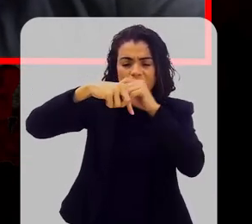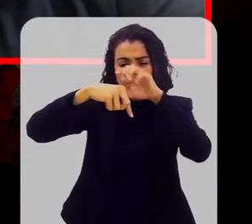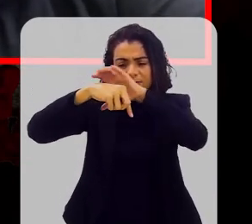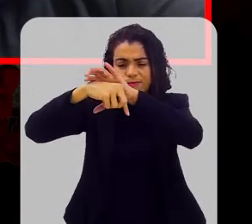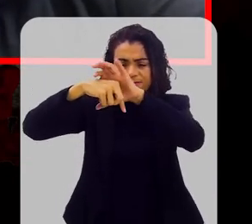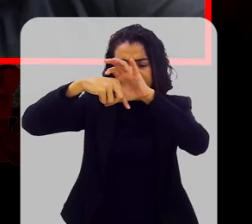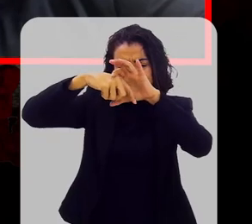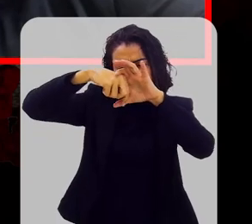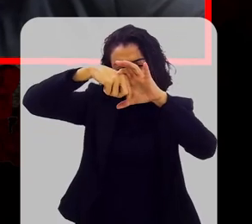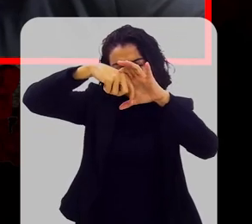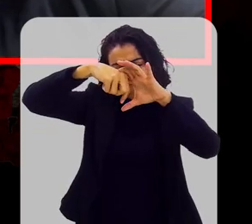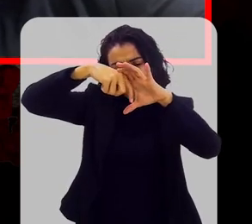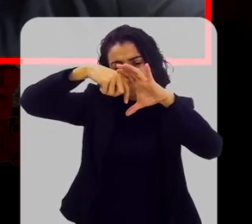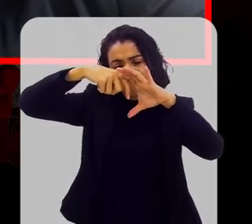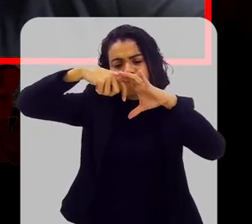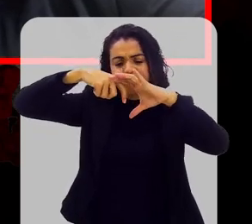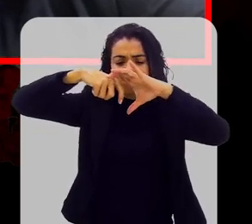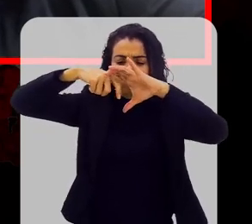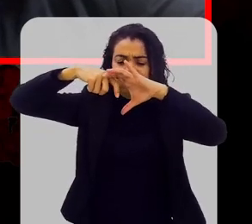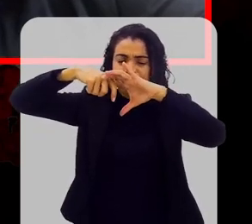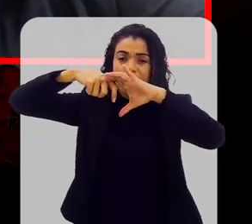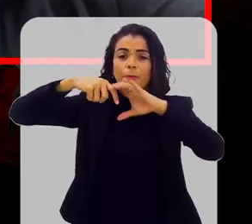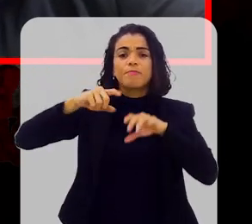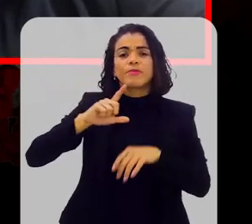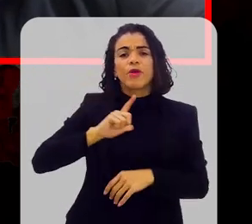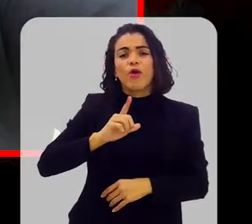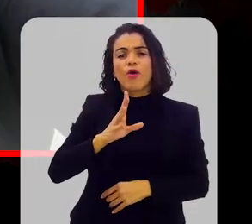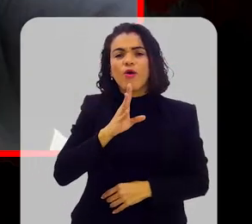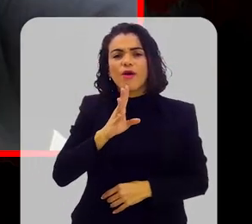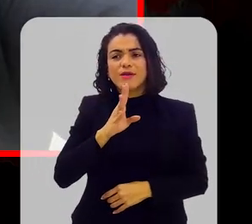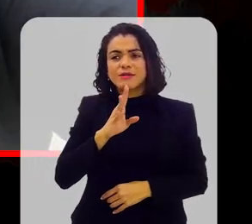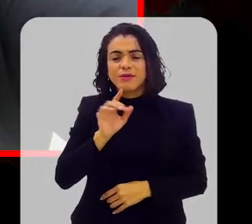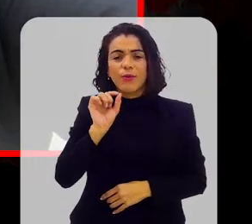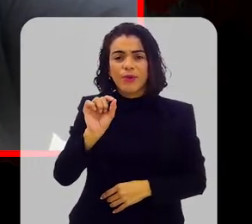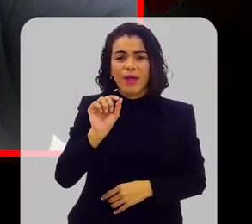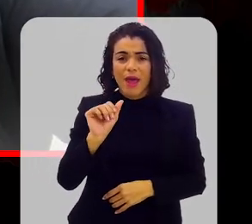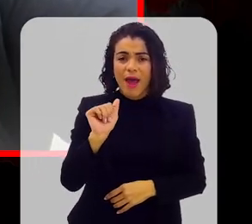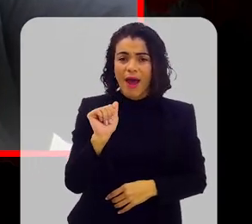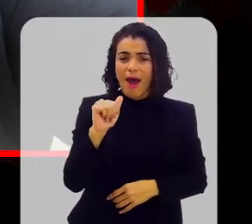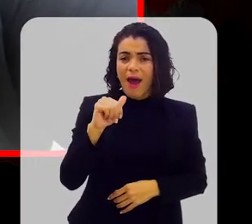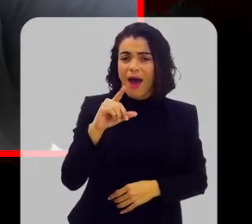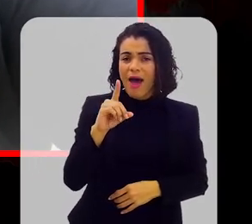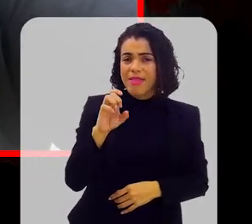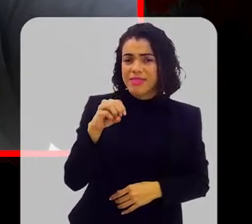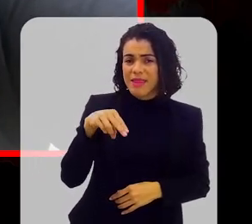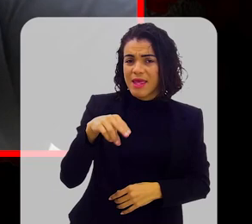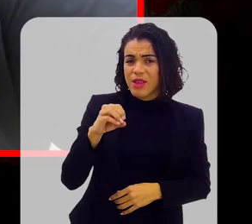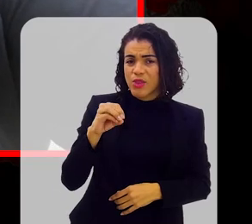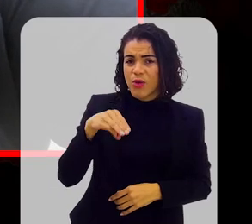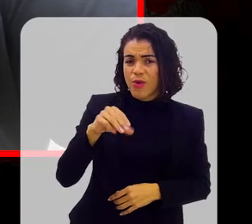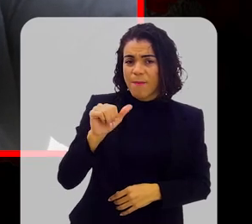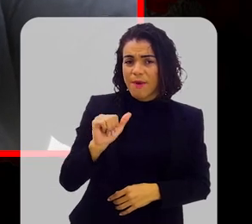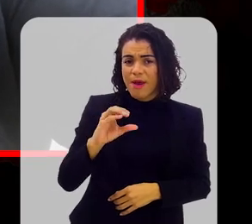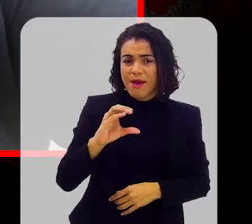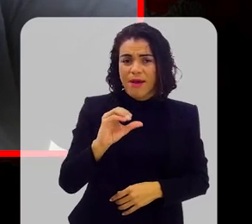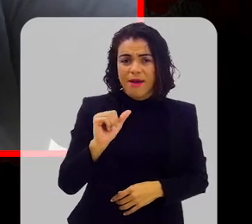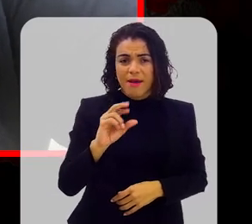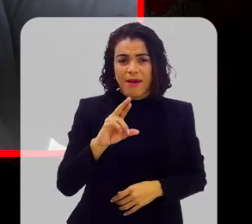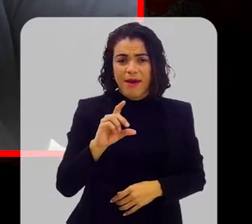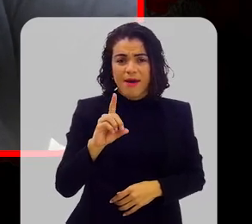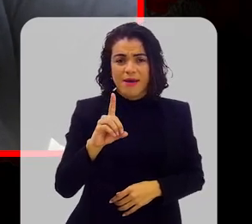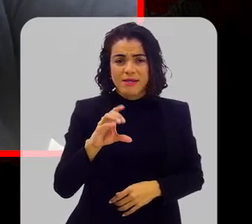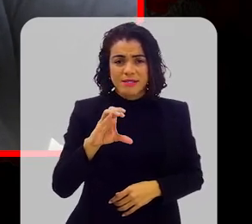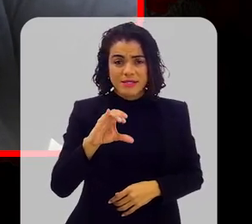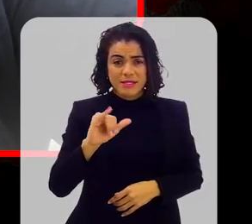sequência na maior parte dos diagnósticos de câncer de intestino muito conhecida do que a chama de adenoma carcinoma. Os adenomas de